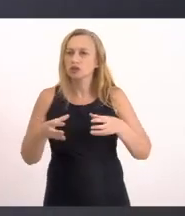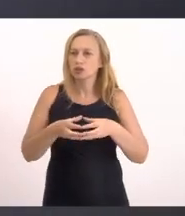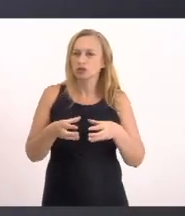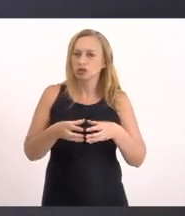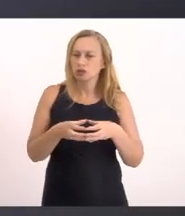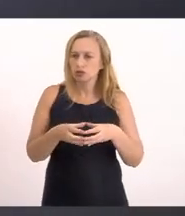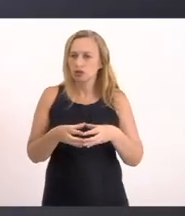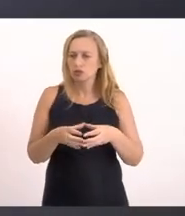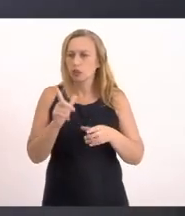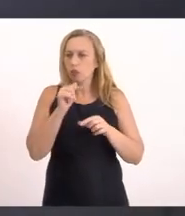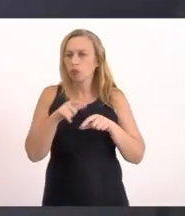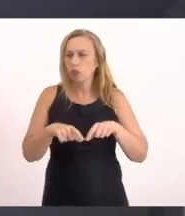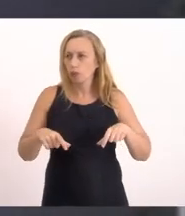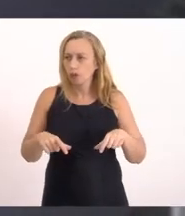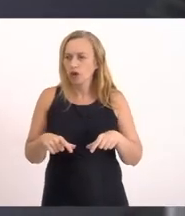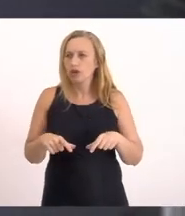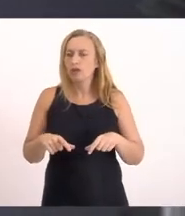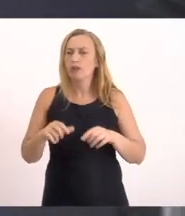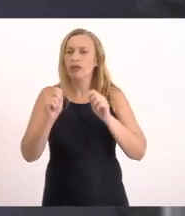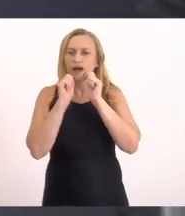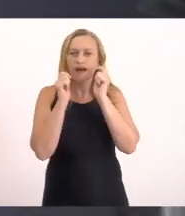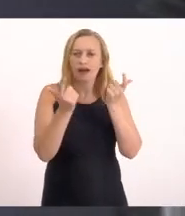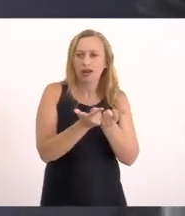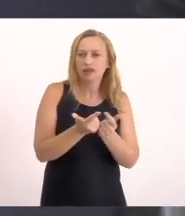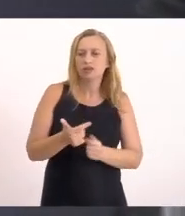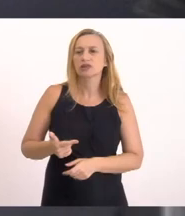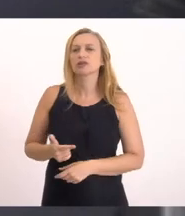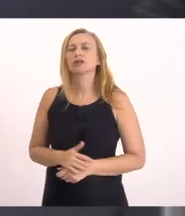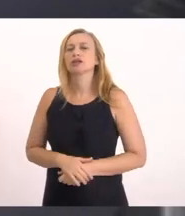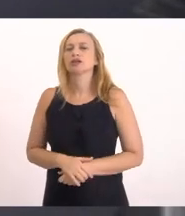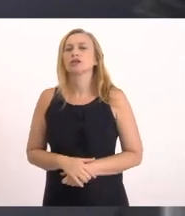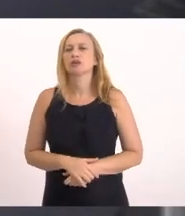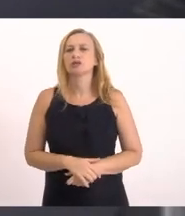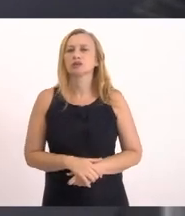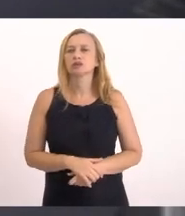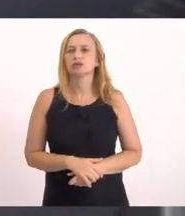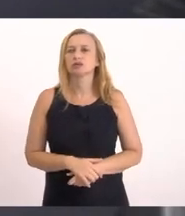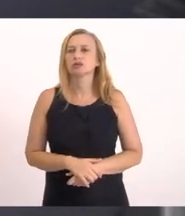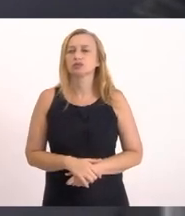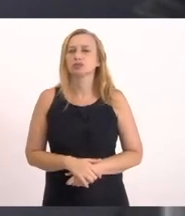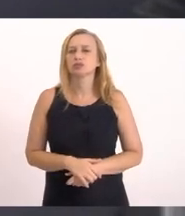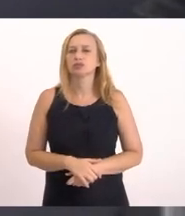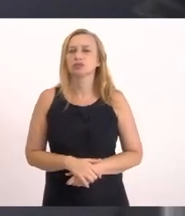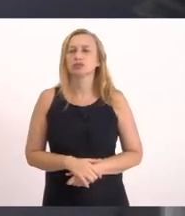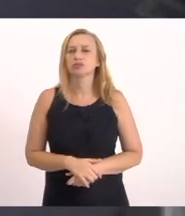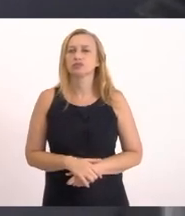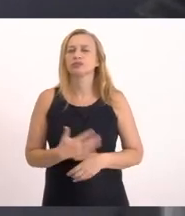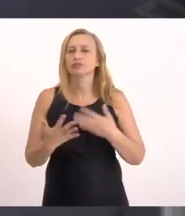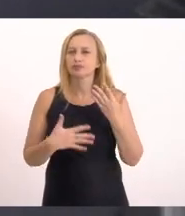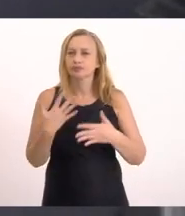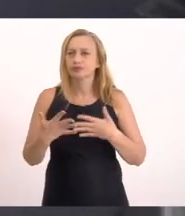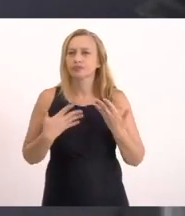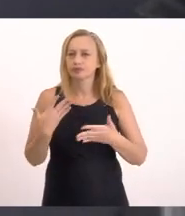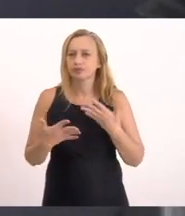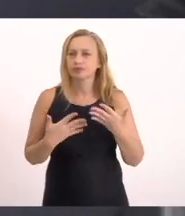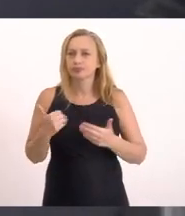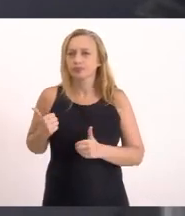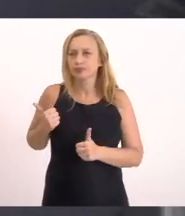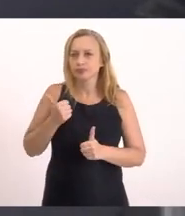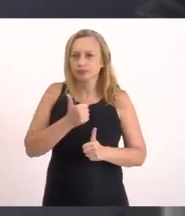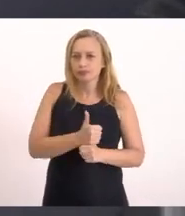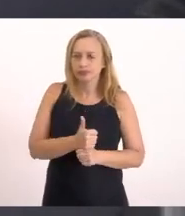Saneamento Ambiental Da Alerje Nesse segundo bienio A gente teve A grata satisfação De estar assumindo